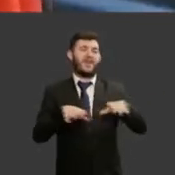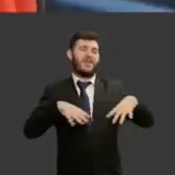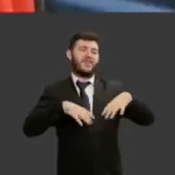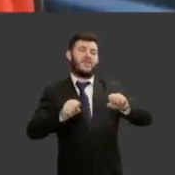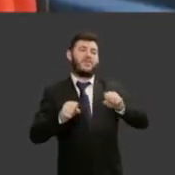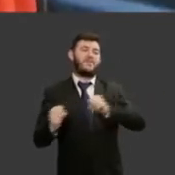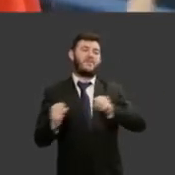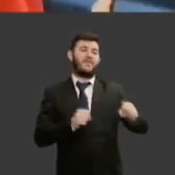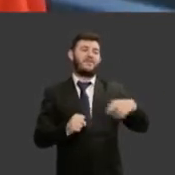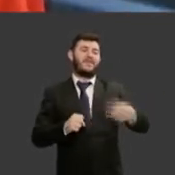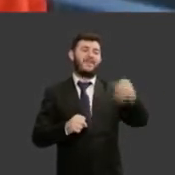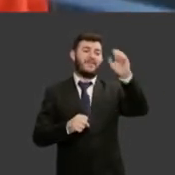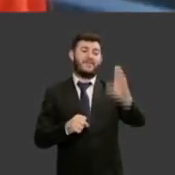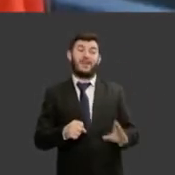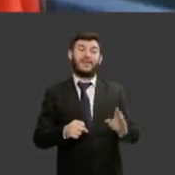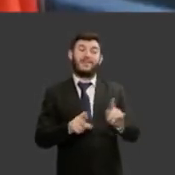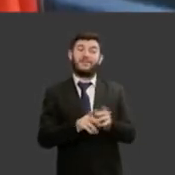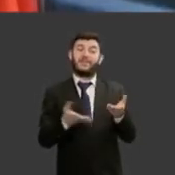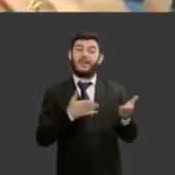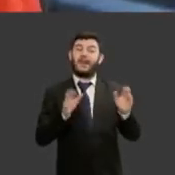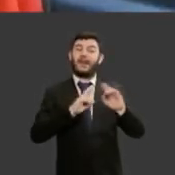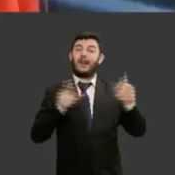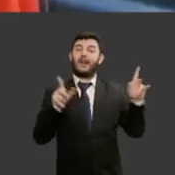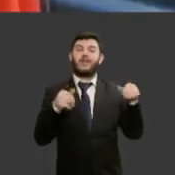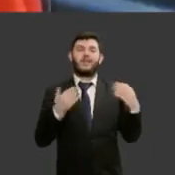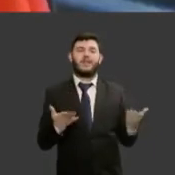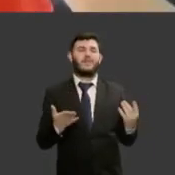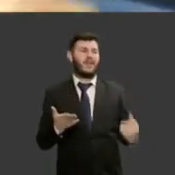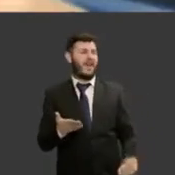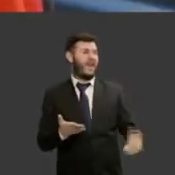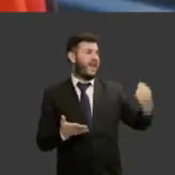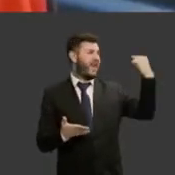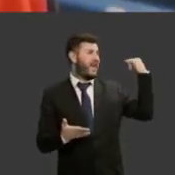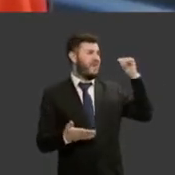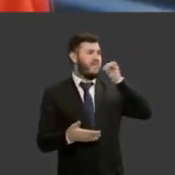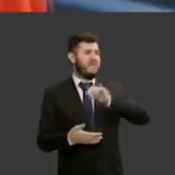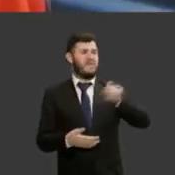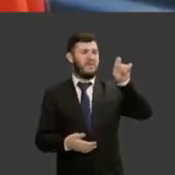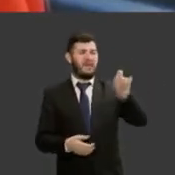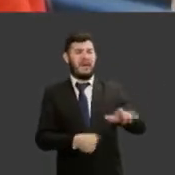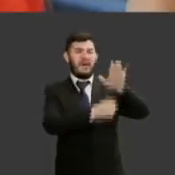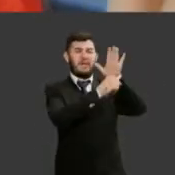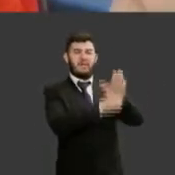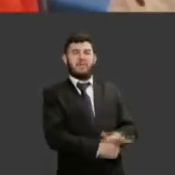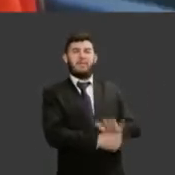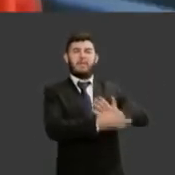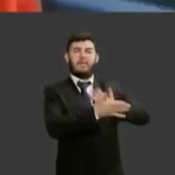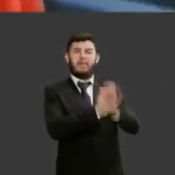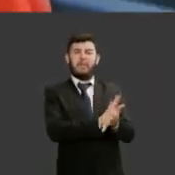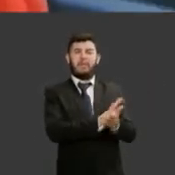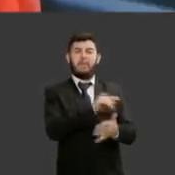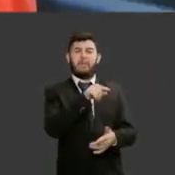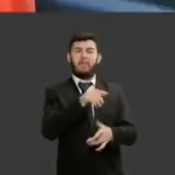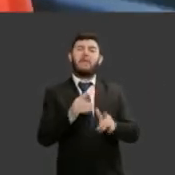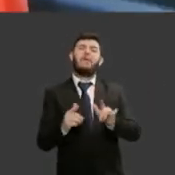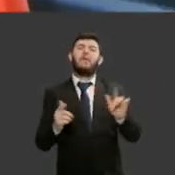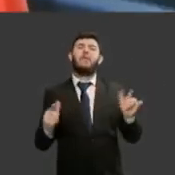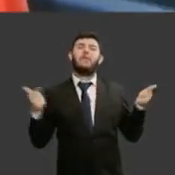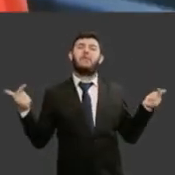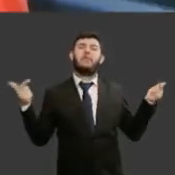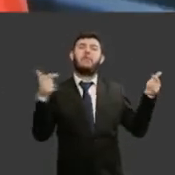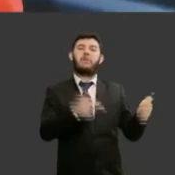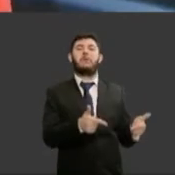no nosso país nós mulheres naquela época éramos tratadas de forma discriminatória e praticamente invisíveis na sociedade